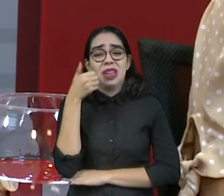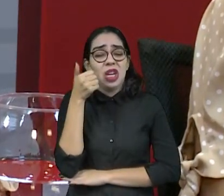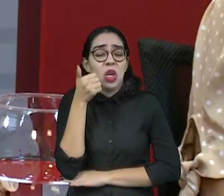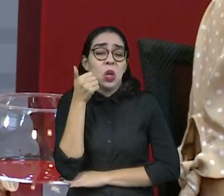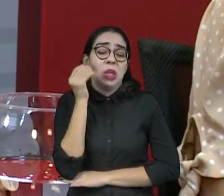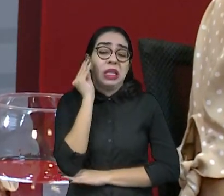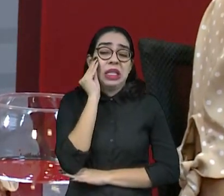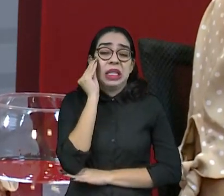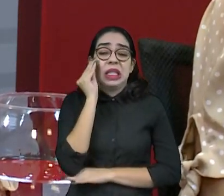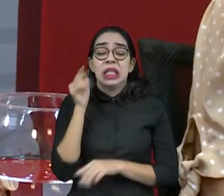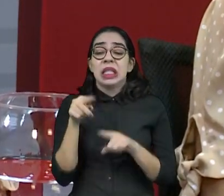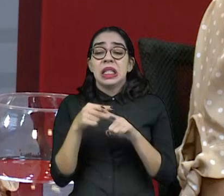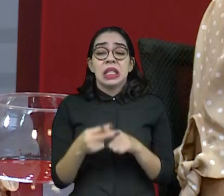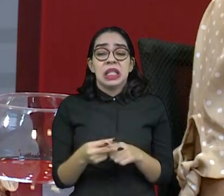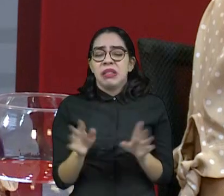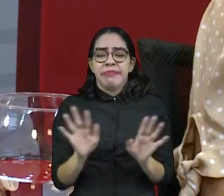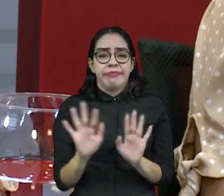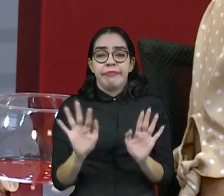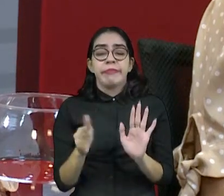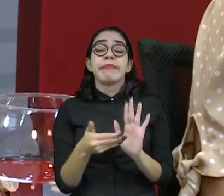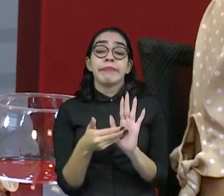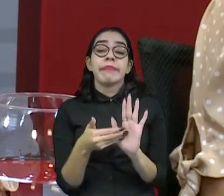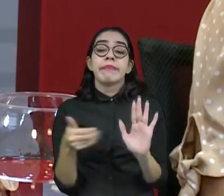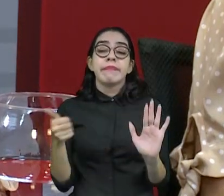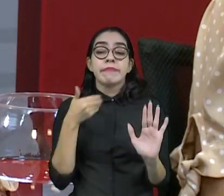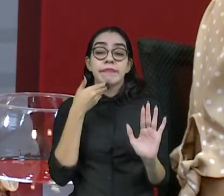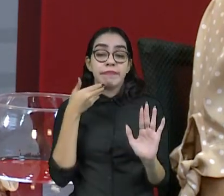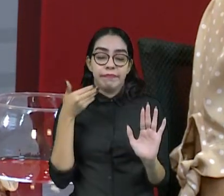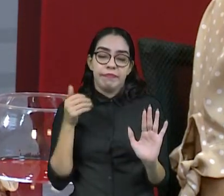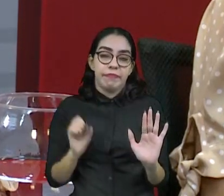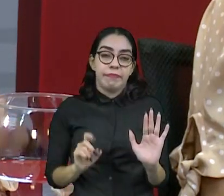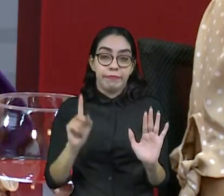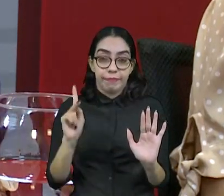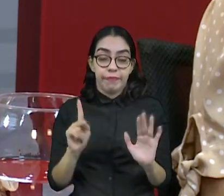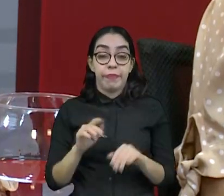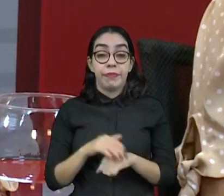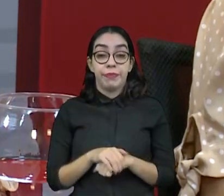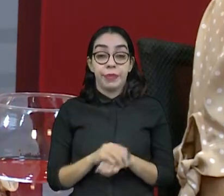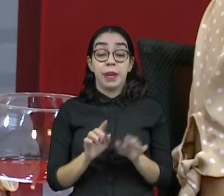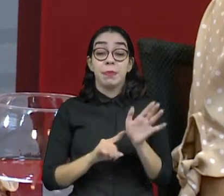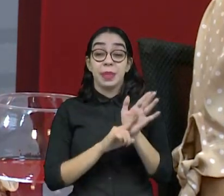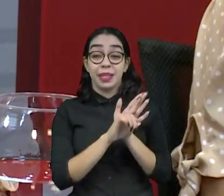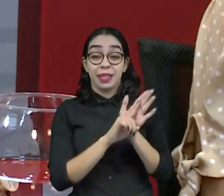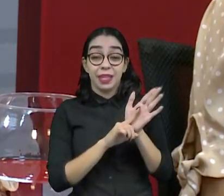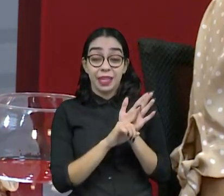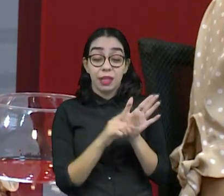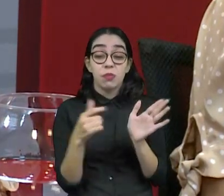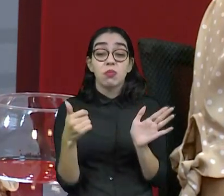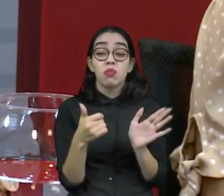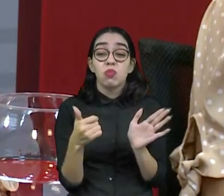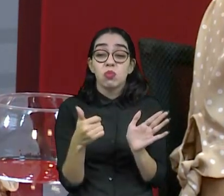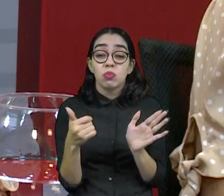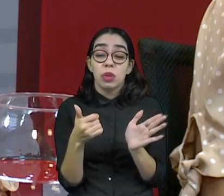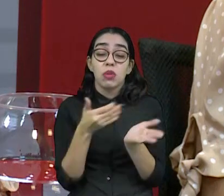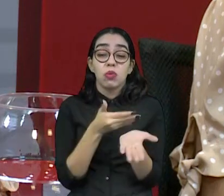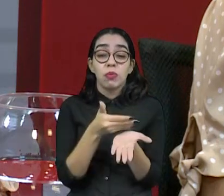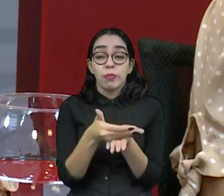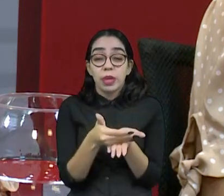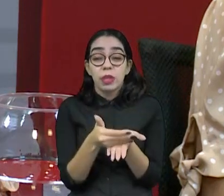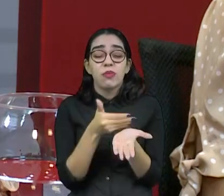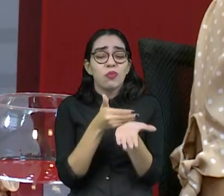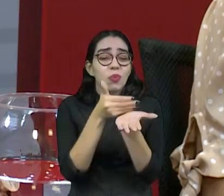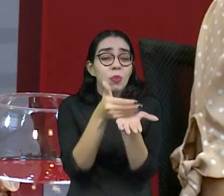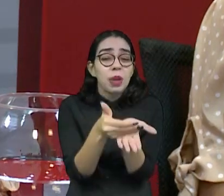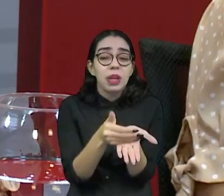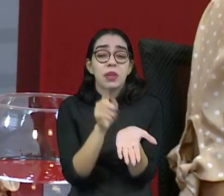aquela pessoa para a candidatura, né? Então, a primeira pesquisa que eu digo assim, a pesquisa marco zero e mais importante de todas é essa, que dá